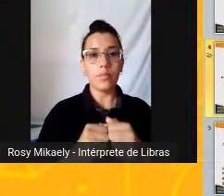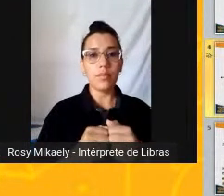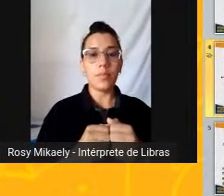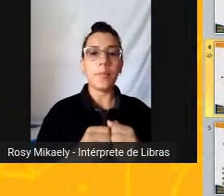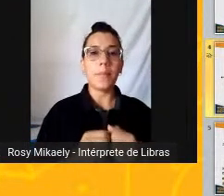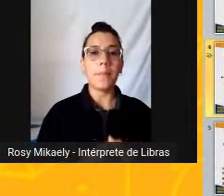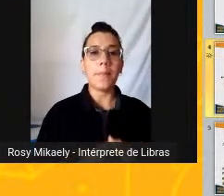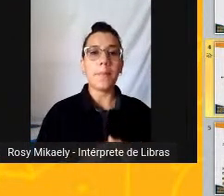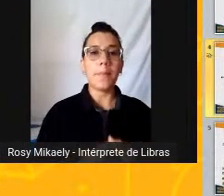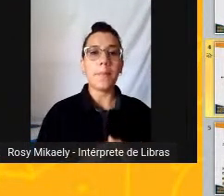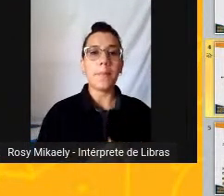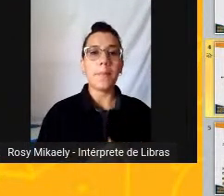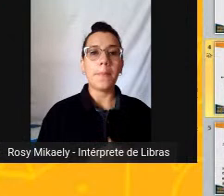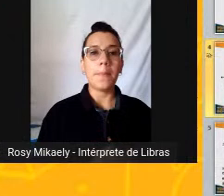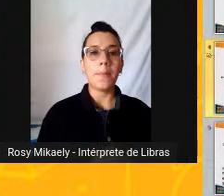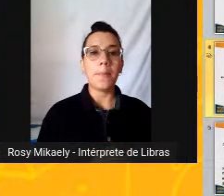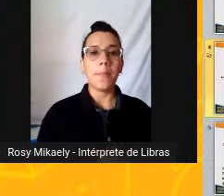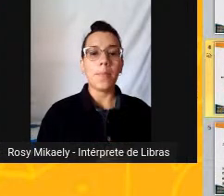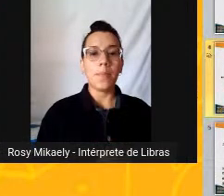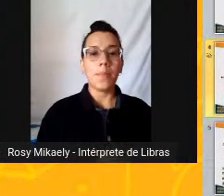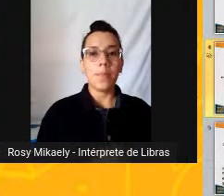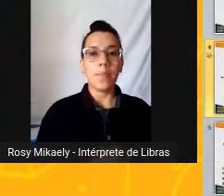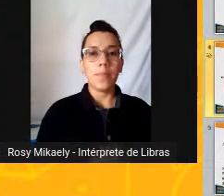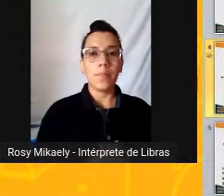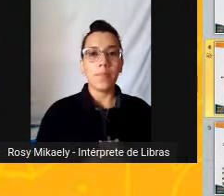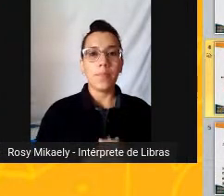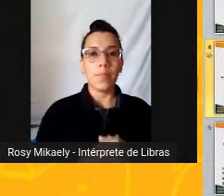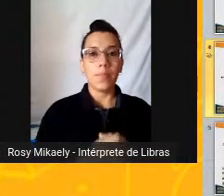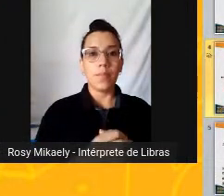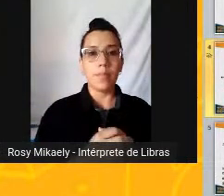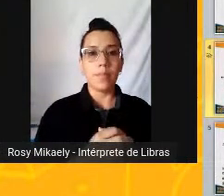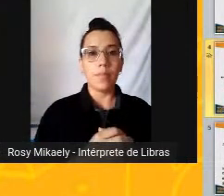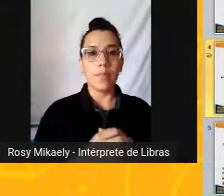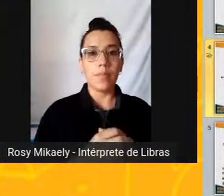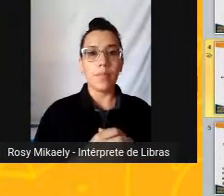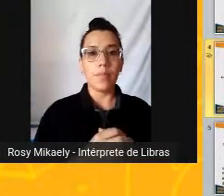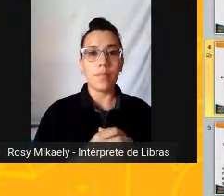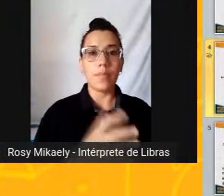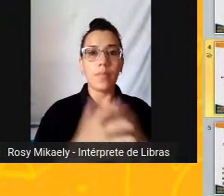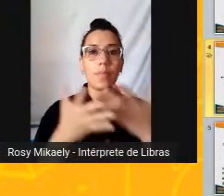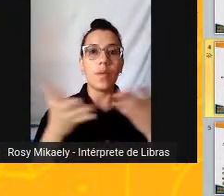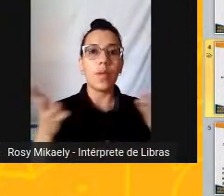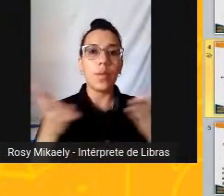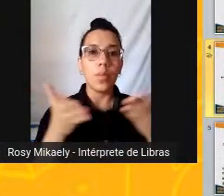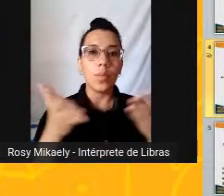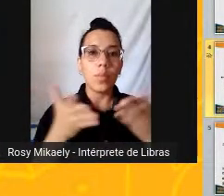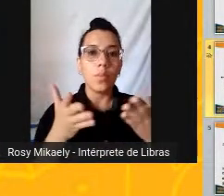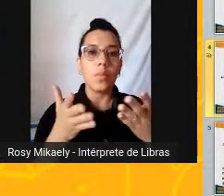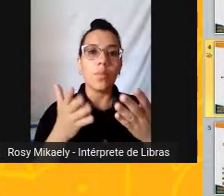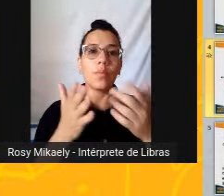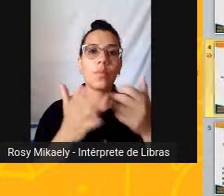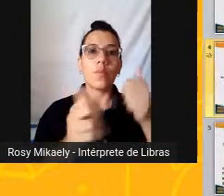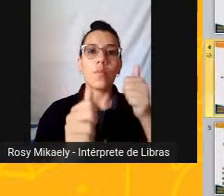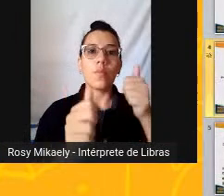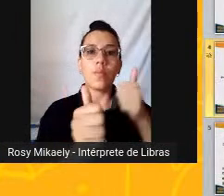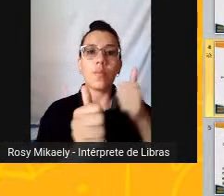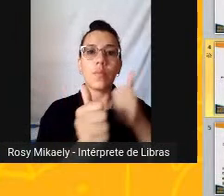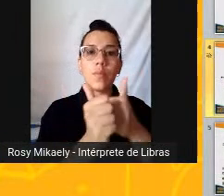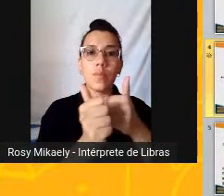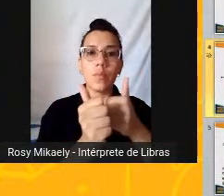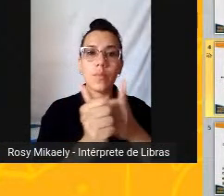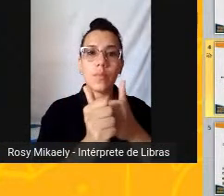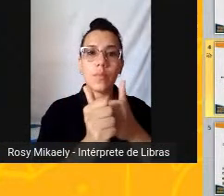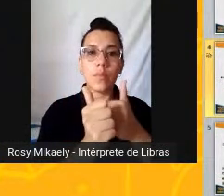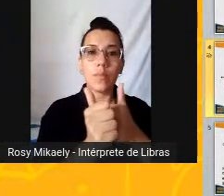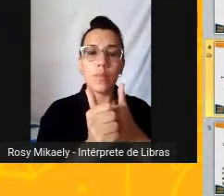A poética, né? Mensagem, como já disse aqui, a mensagem. Essa aqui é muito ligada na questão da criatividade.